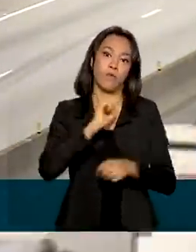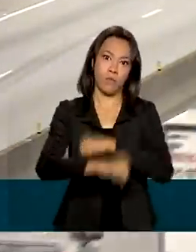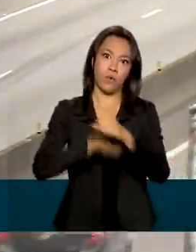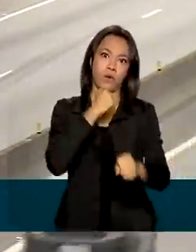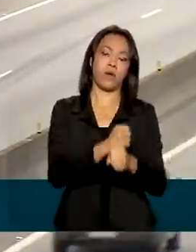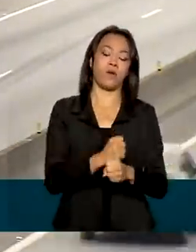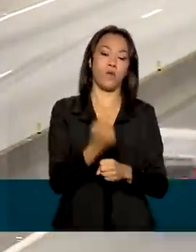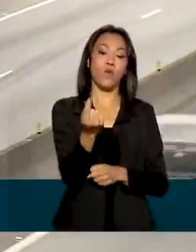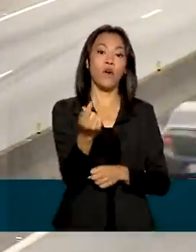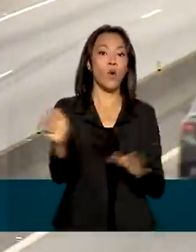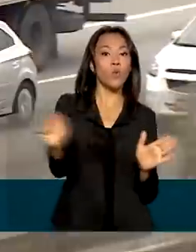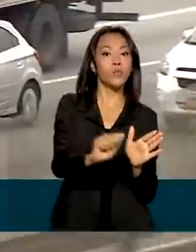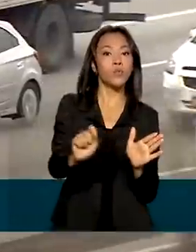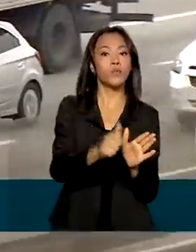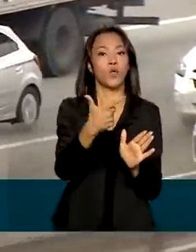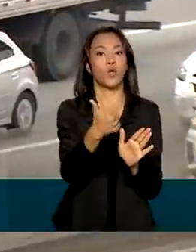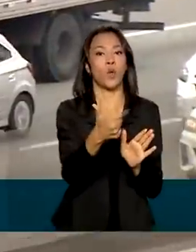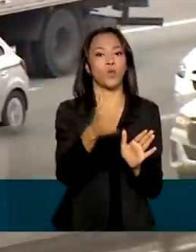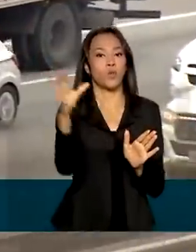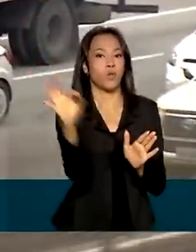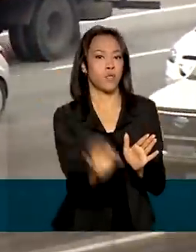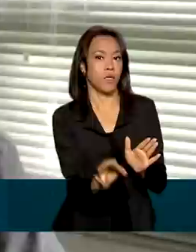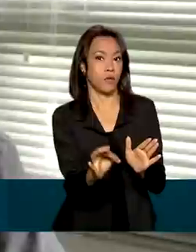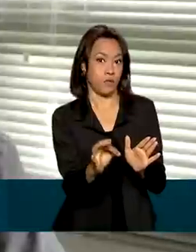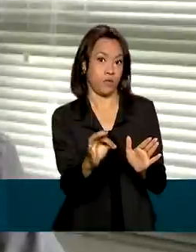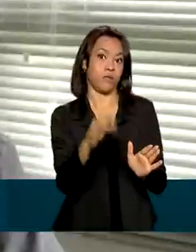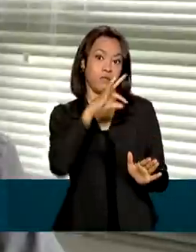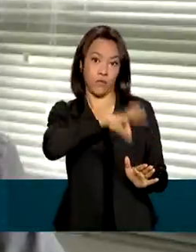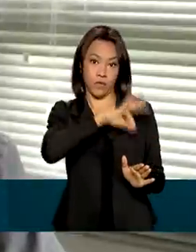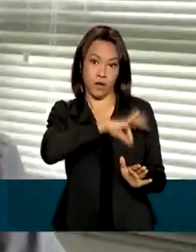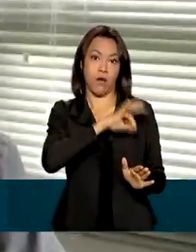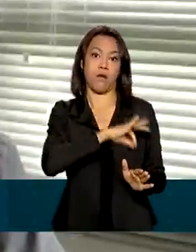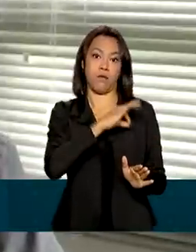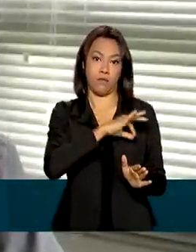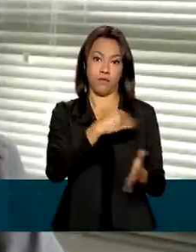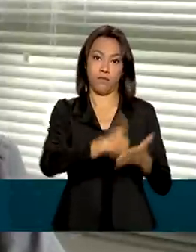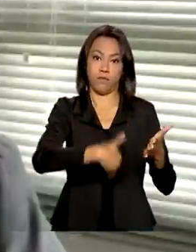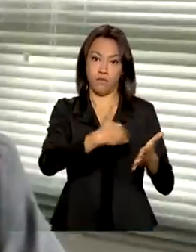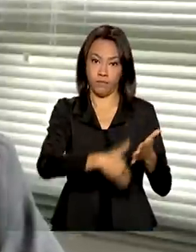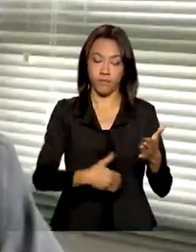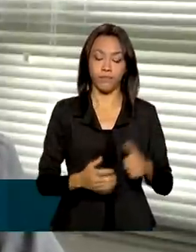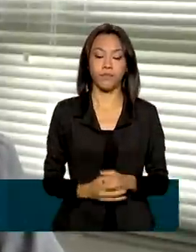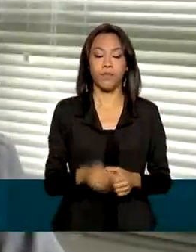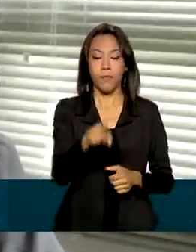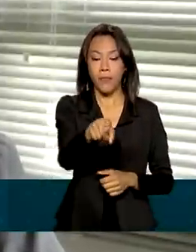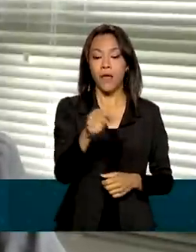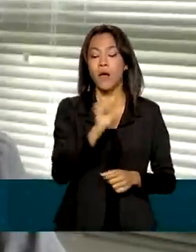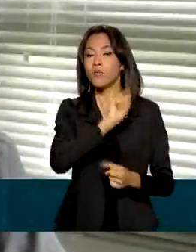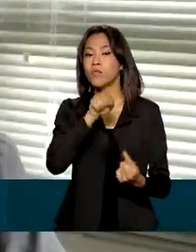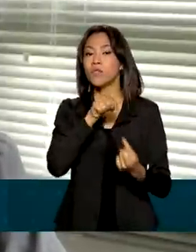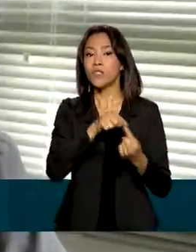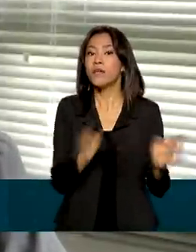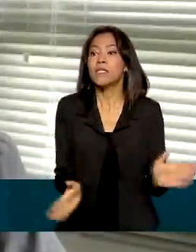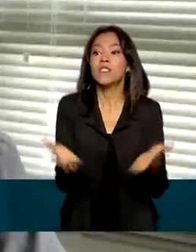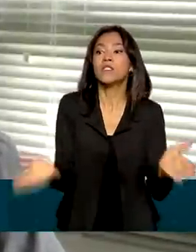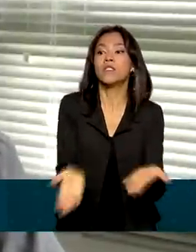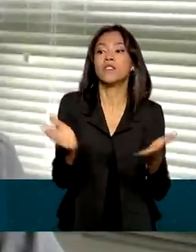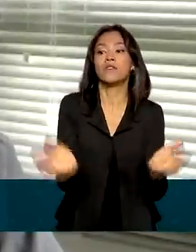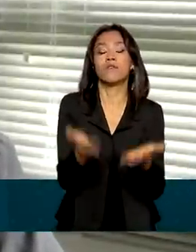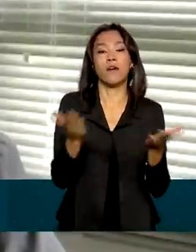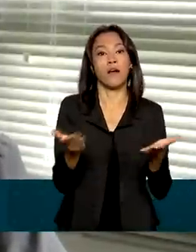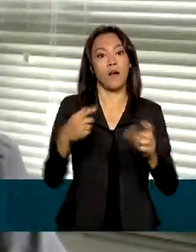previdenciária será 12% sobre o salário mínimo. Essa iniciativa, ela visa incentivar o empreendedorismo e, especialmente,